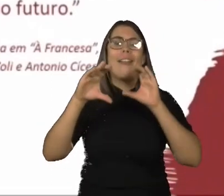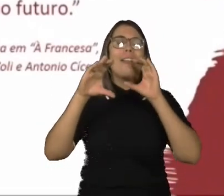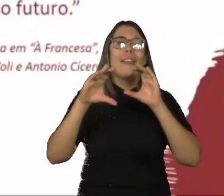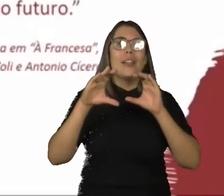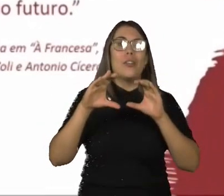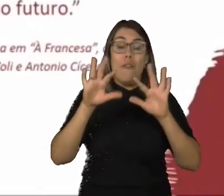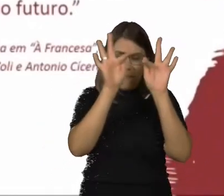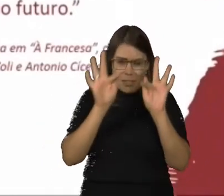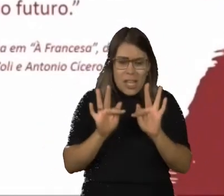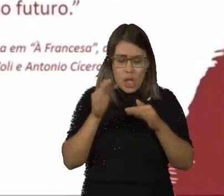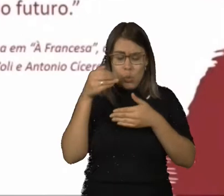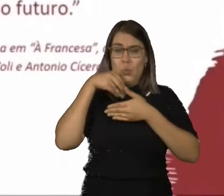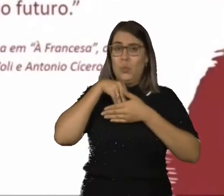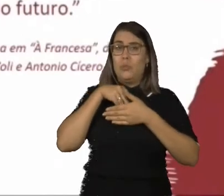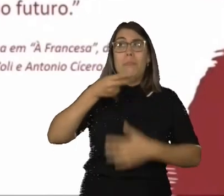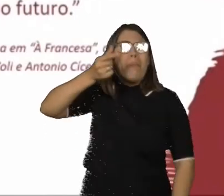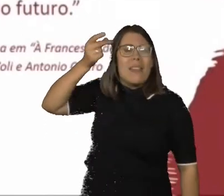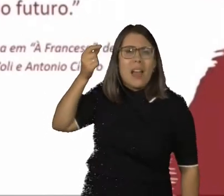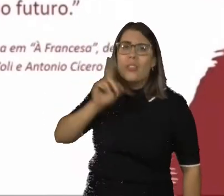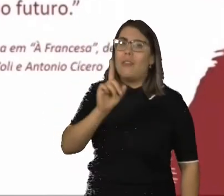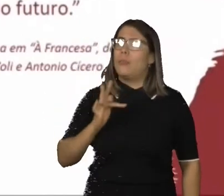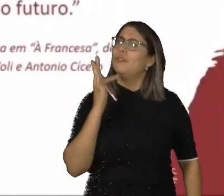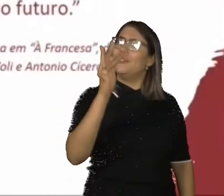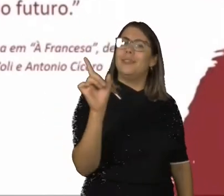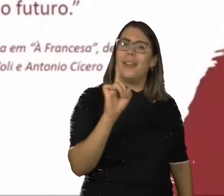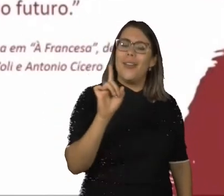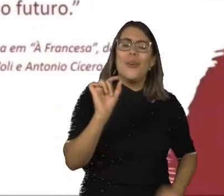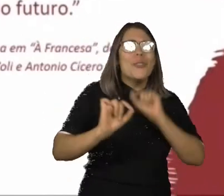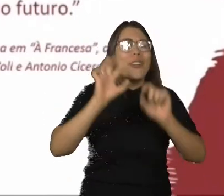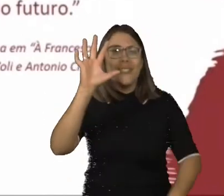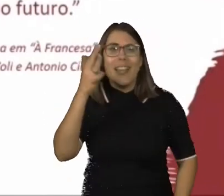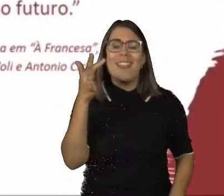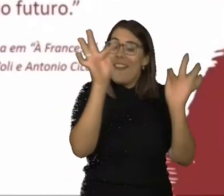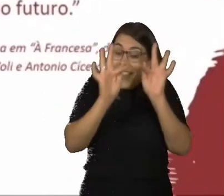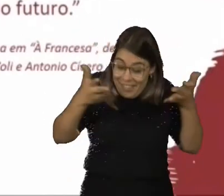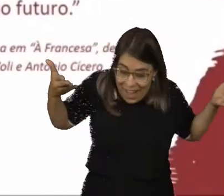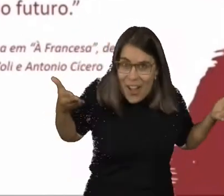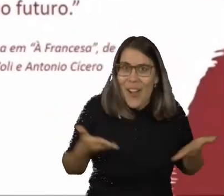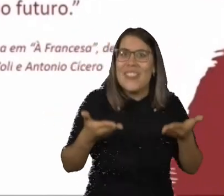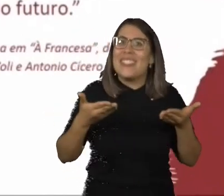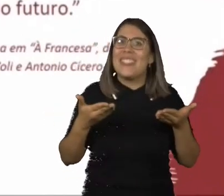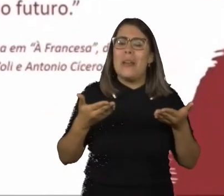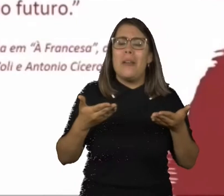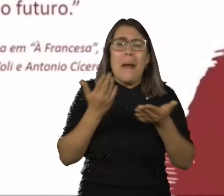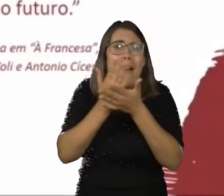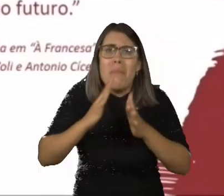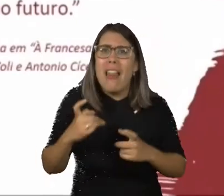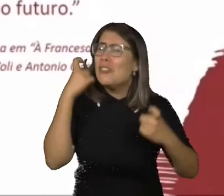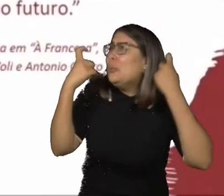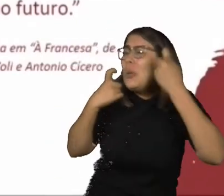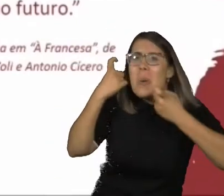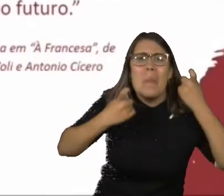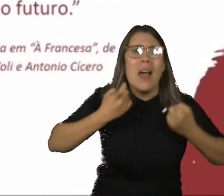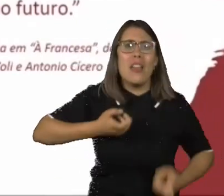estão escondidos nem no passado, nem no futuro. O ela quer dizer com isso? A gente tem que viver o momento presente. Parar de se preocupar com coisas que